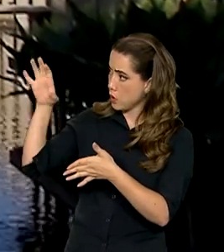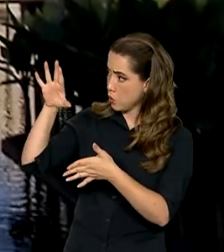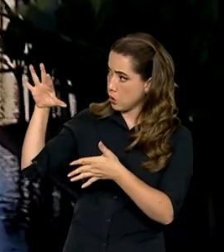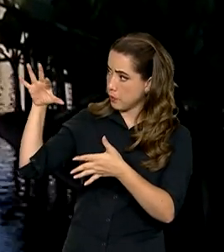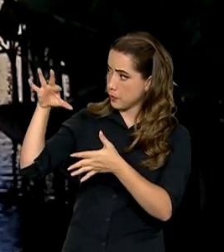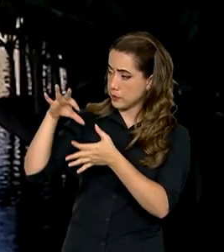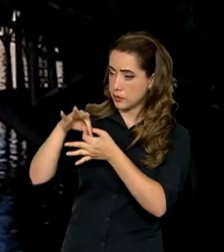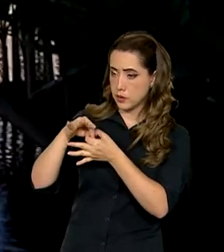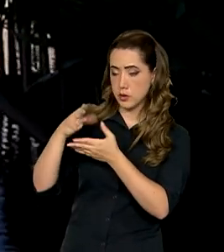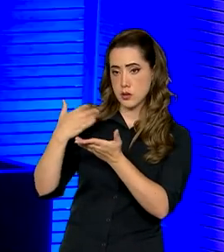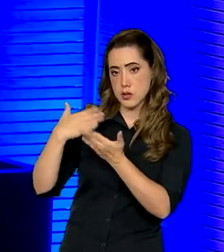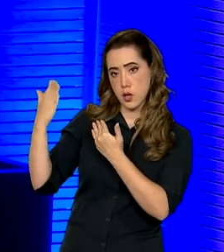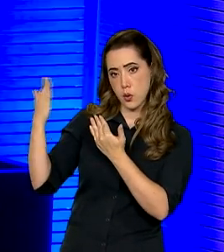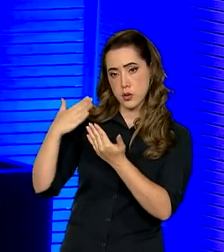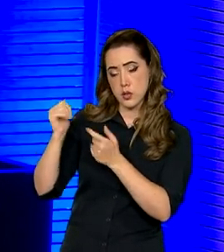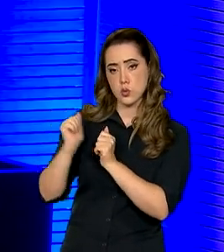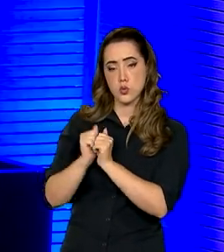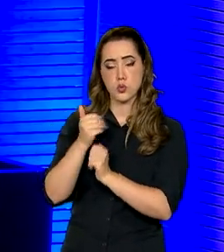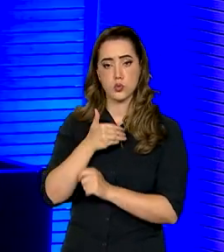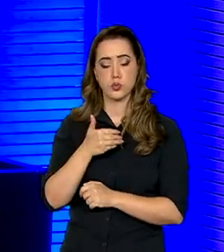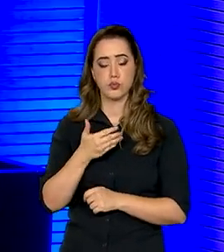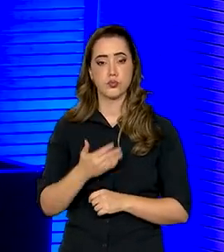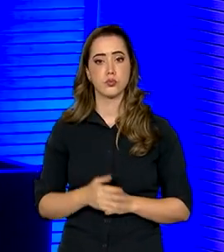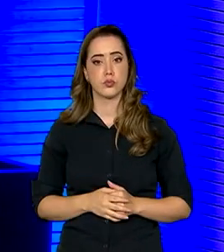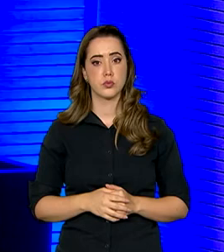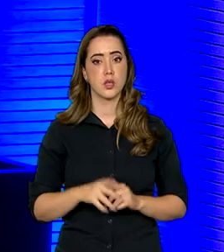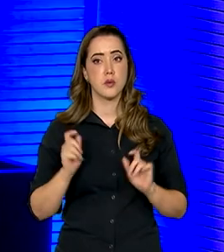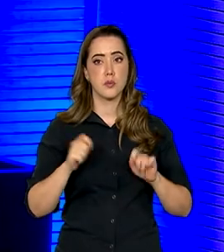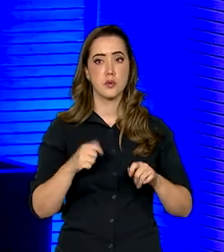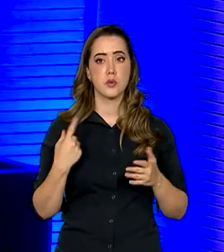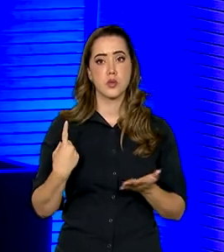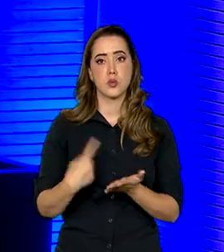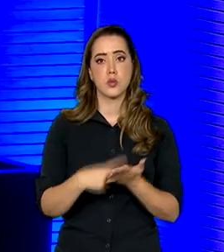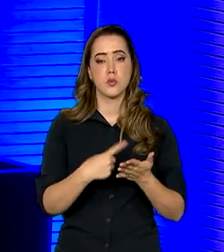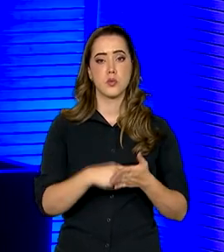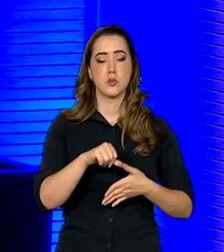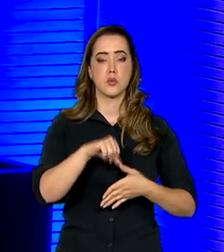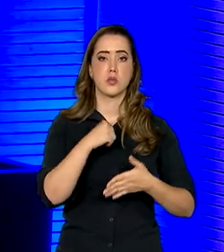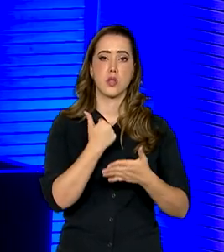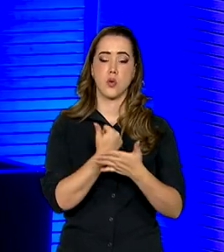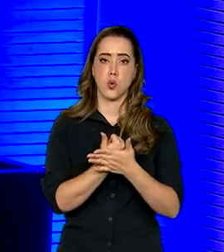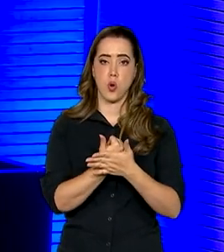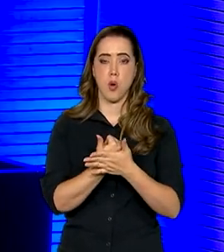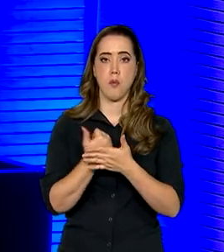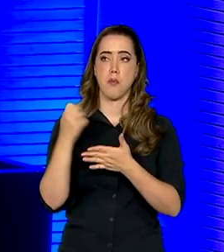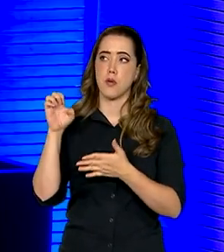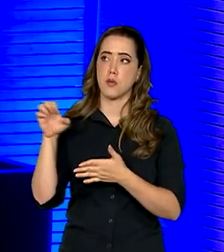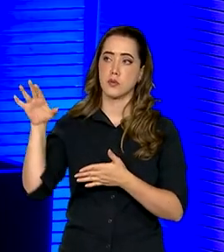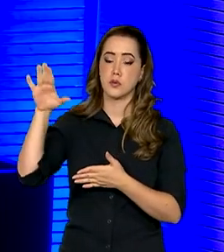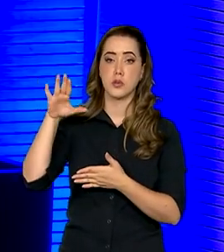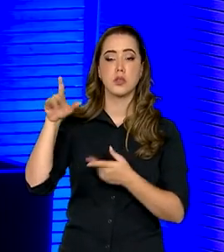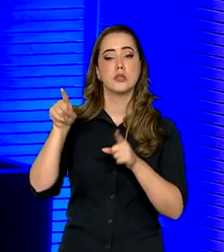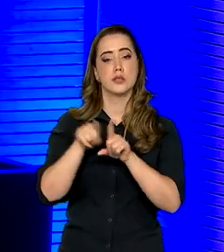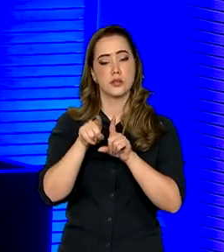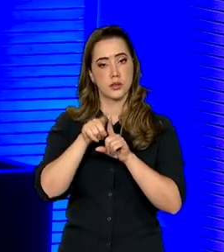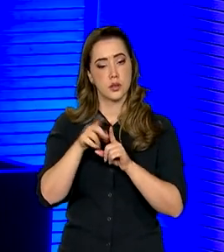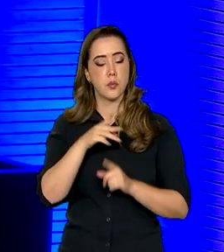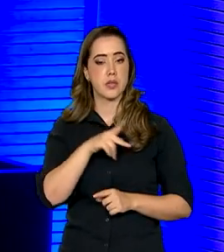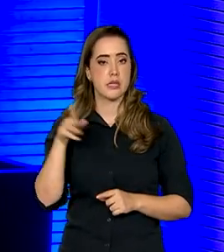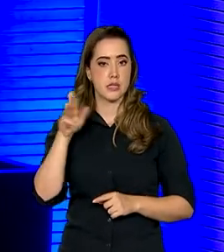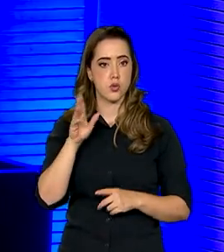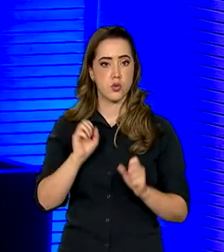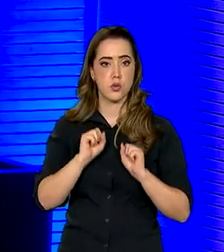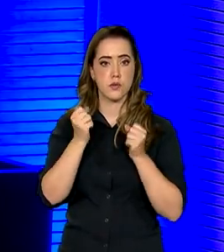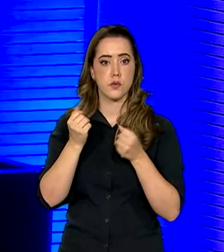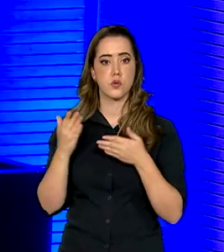negociado pelo governo. A possibilidade de firmar um acordo com União Europeia, ainda esse ano, o presidente Lula está pessoalmente empenhado